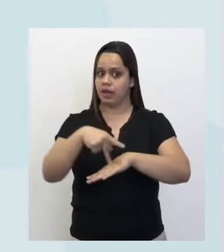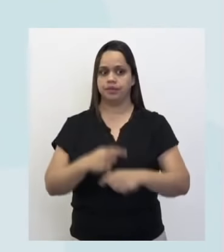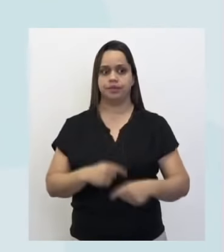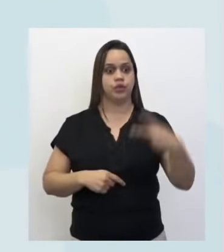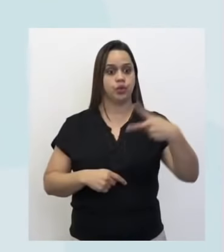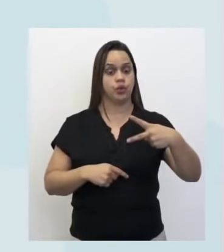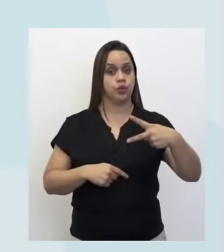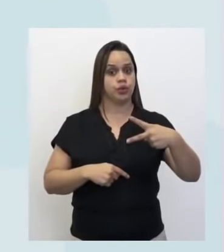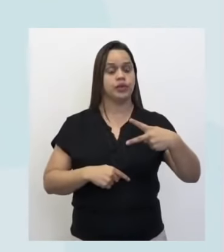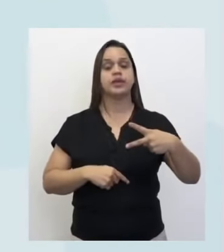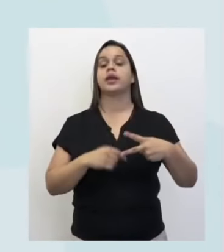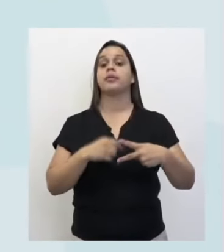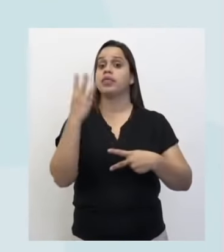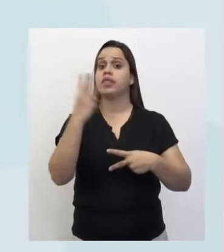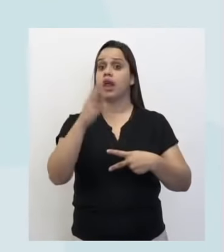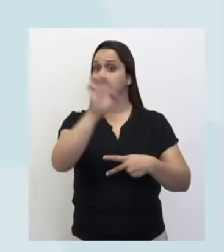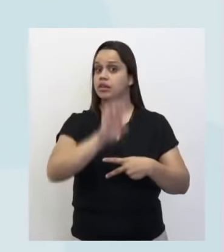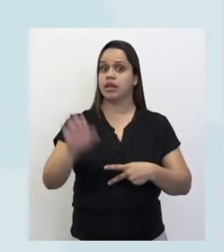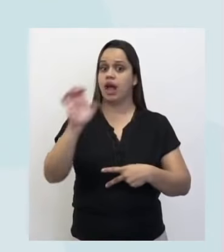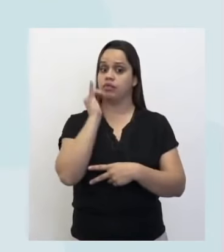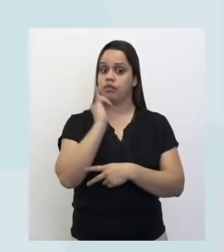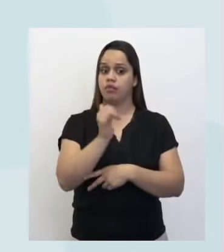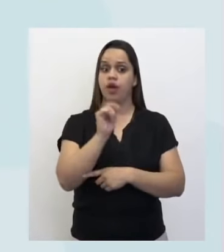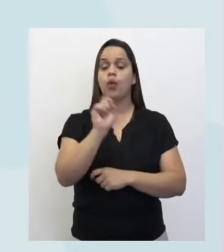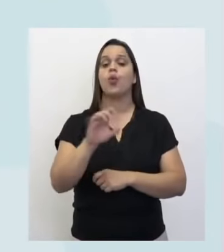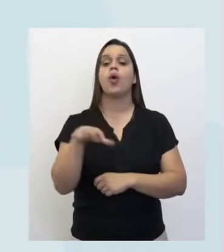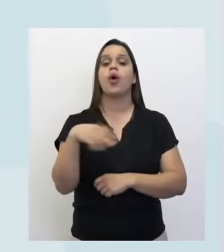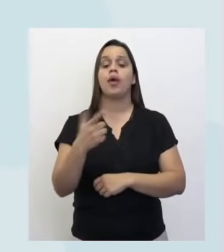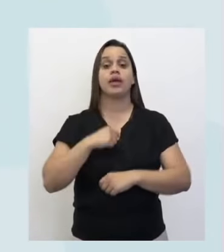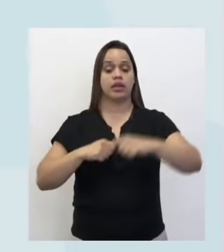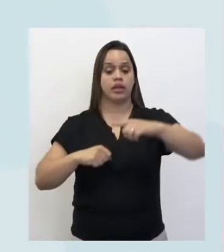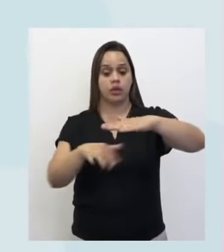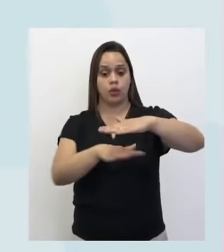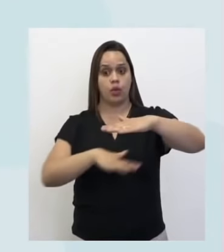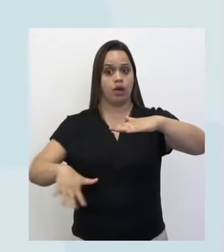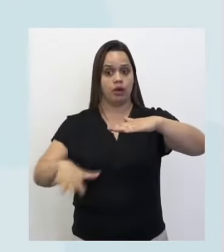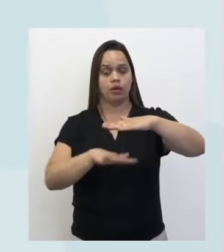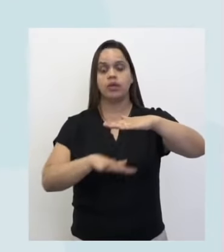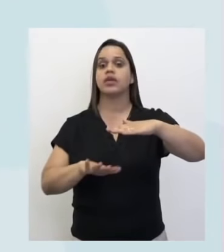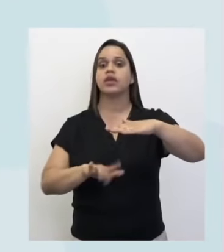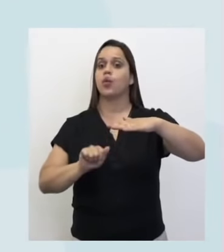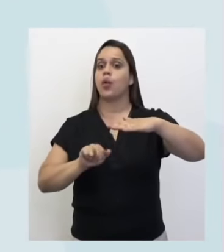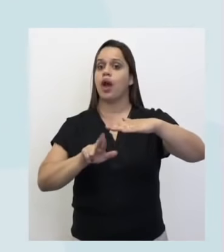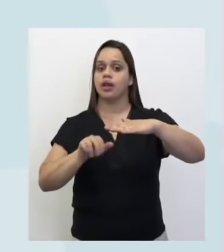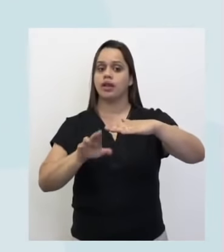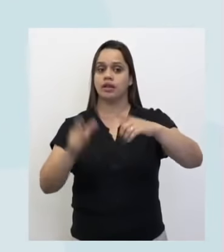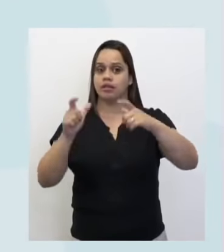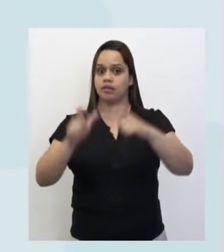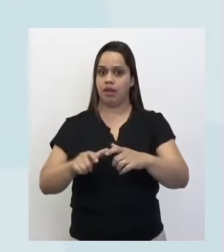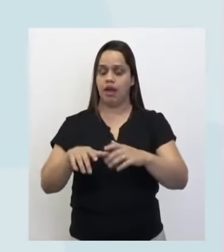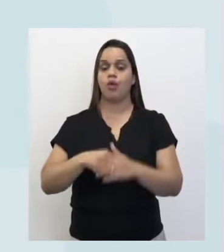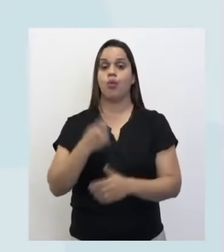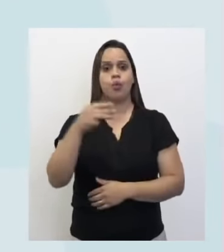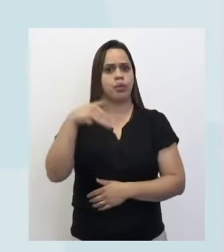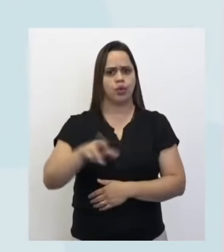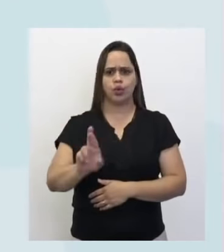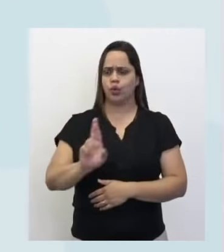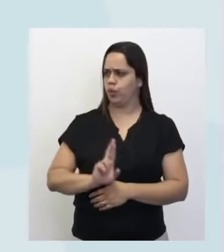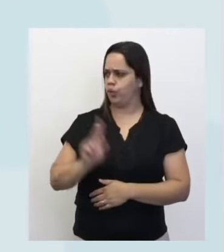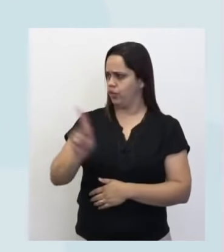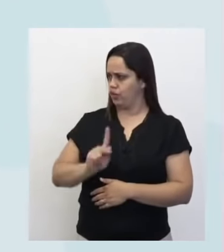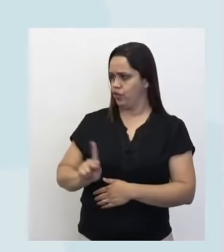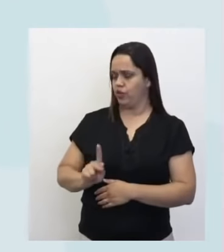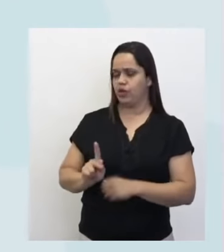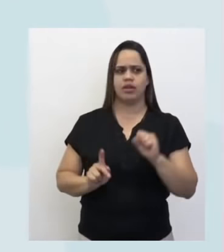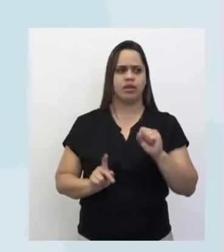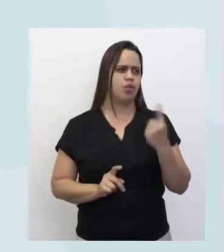Estados Brasileiros, em que o aquífero Guarani está localizado. Um minutinho, professor Antônio? Dá